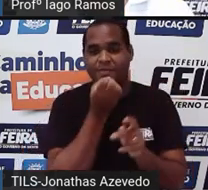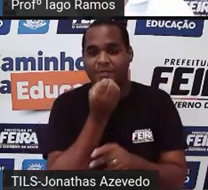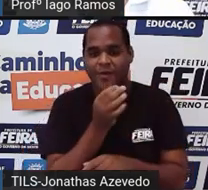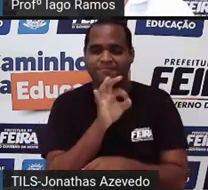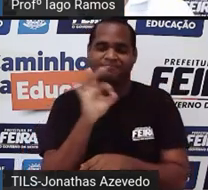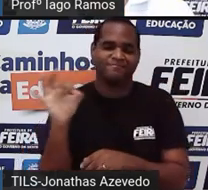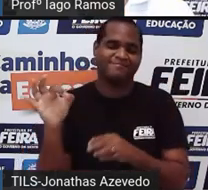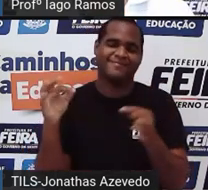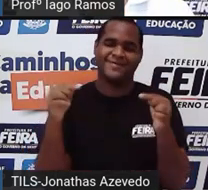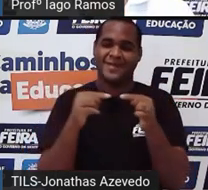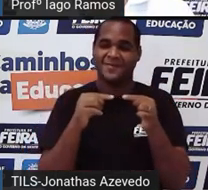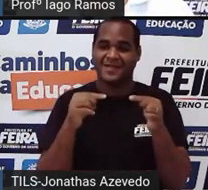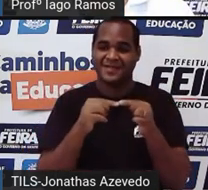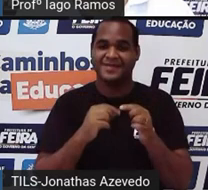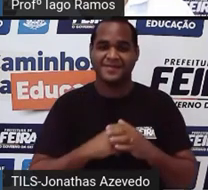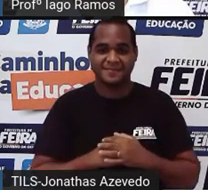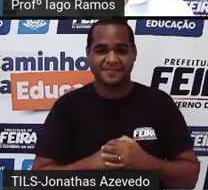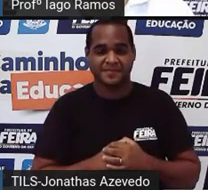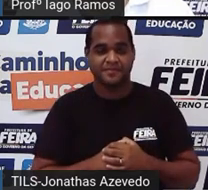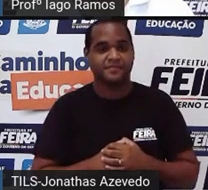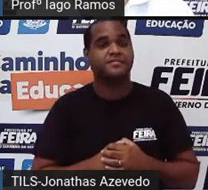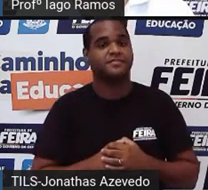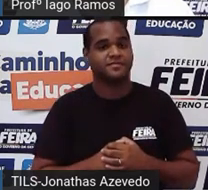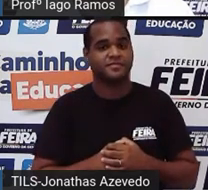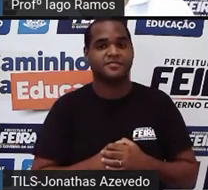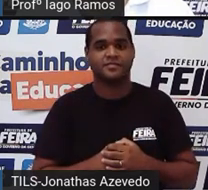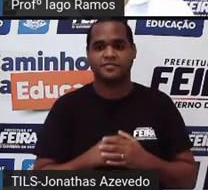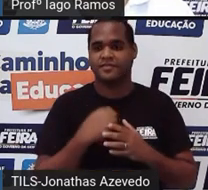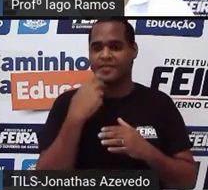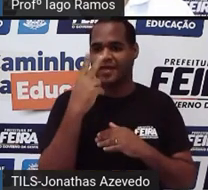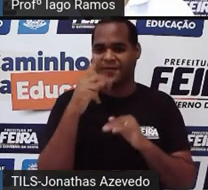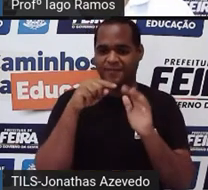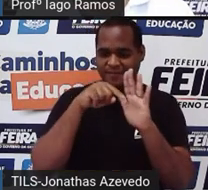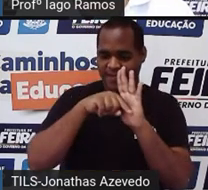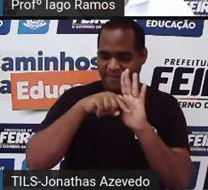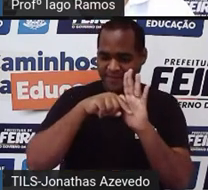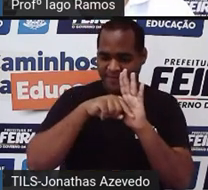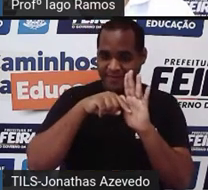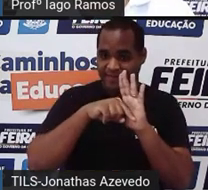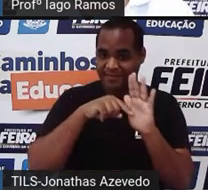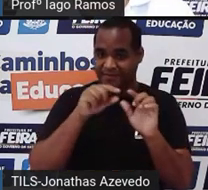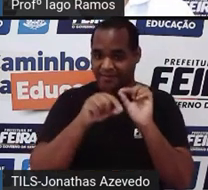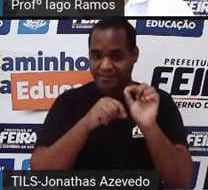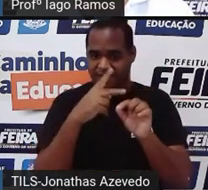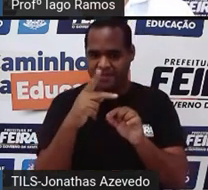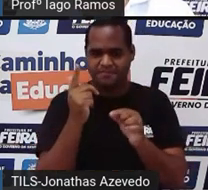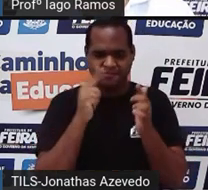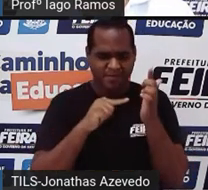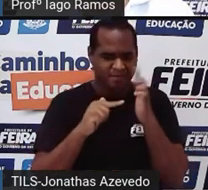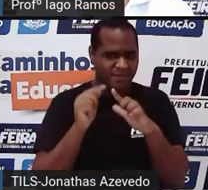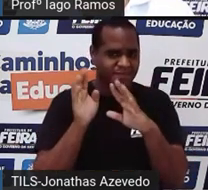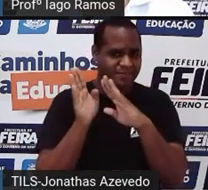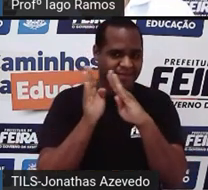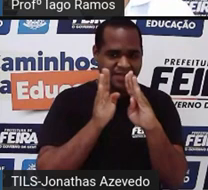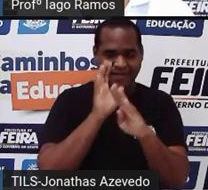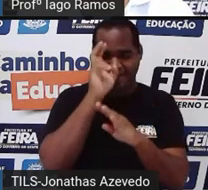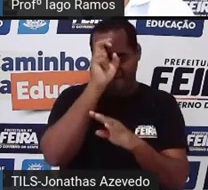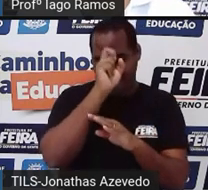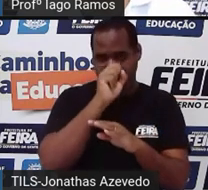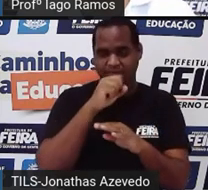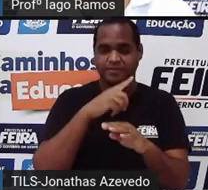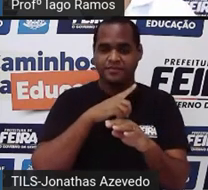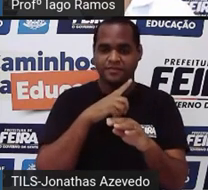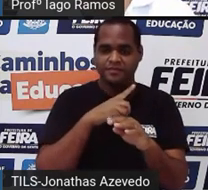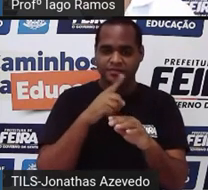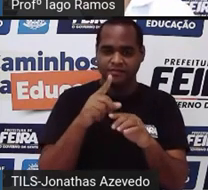é isso aí vamos fazer aquele momentozinho de avaliação pra ver o que a gente começou a aprender nessa aula aqui aliás